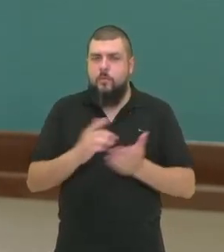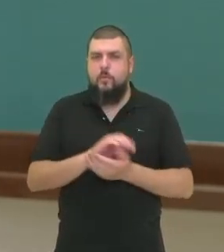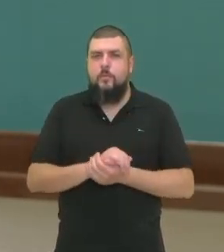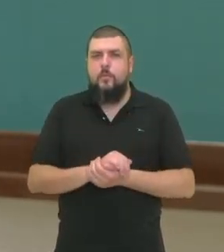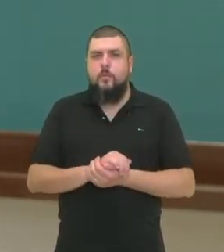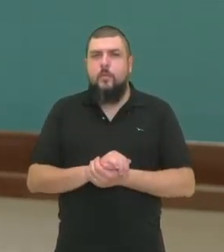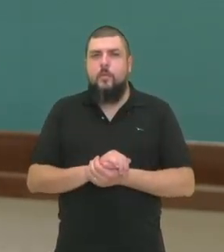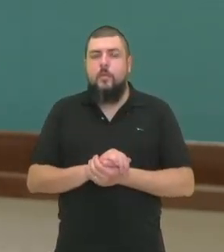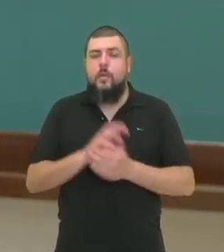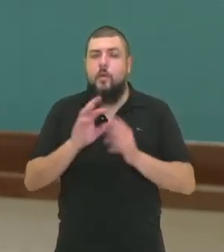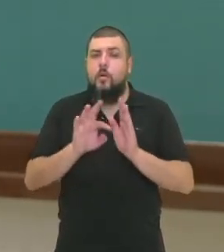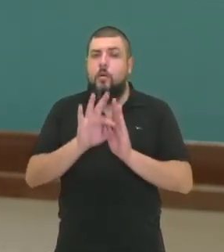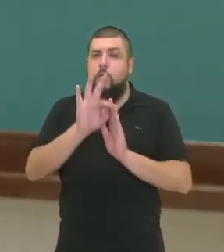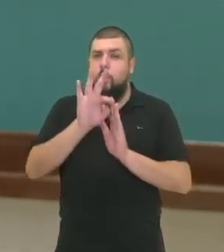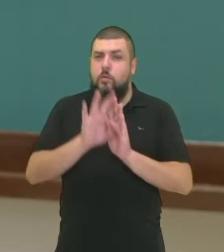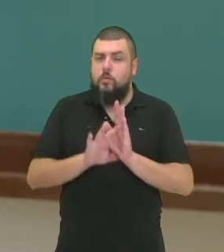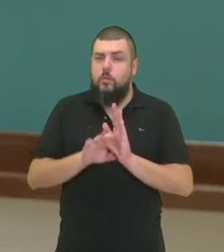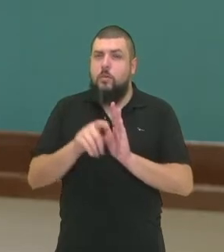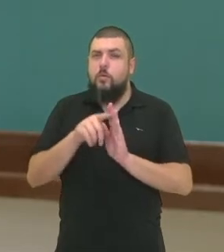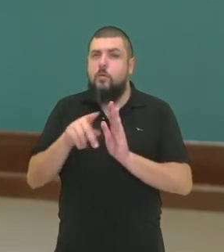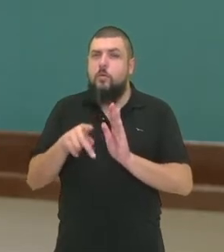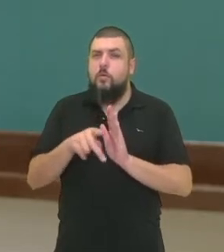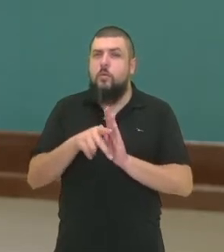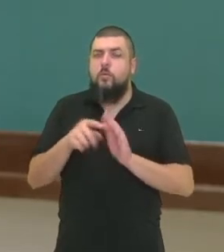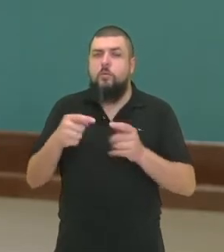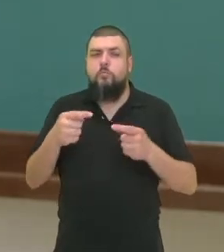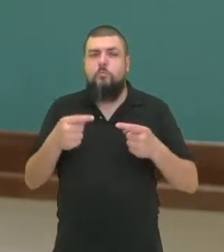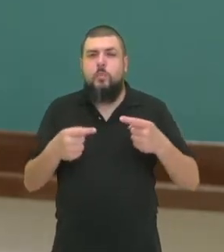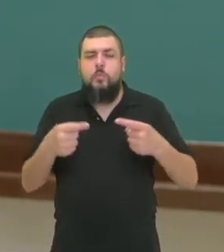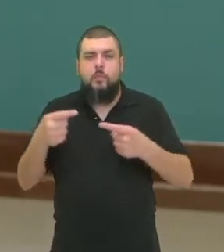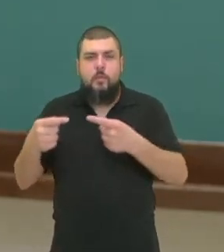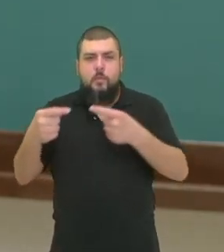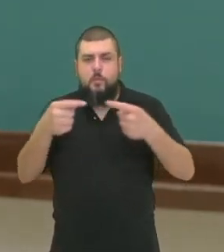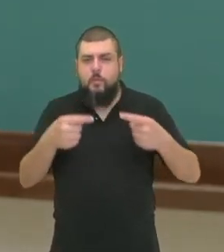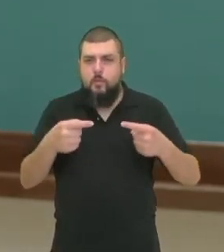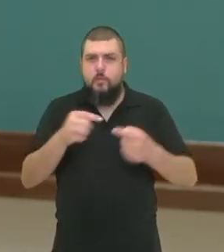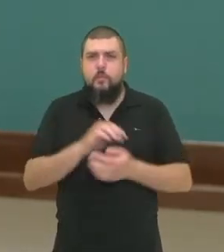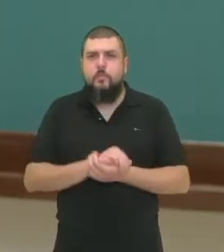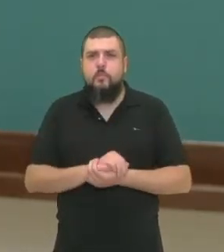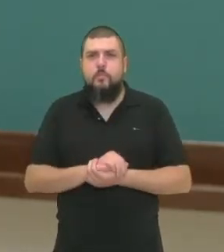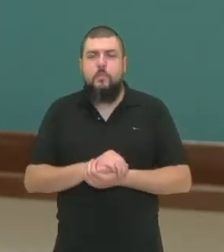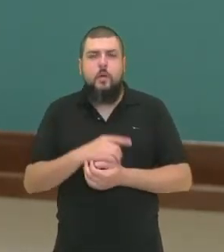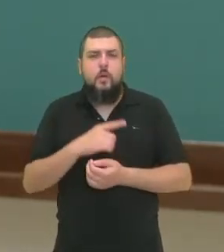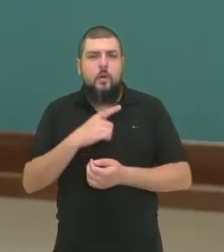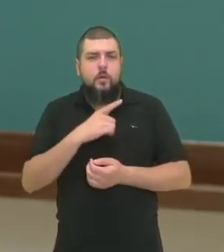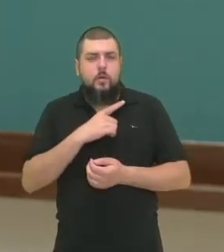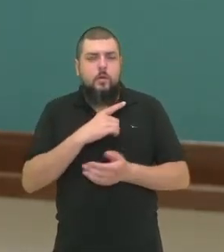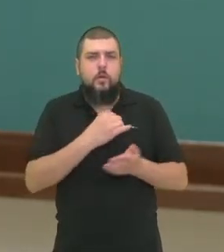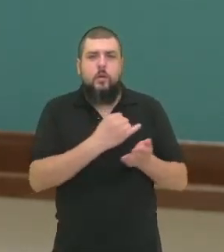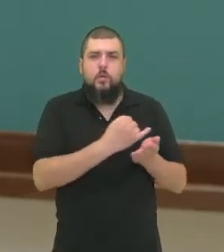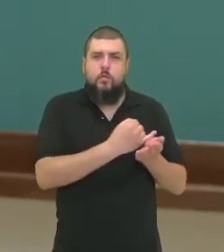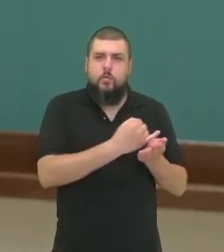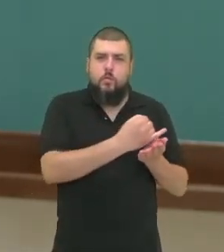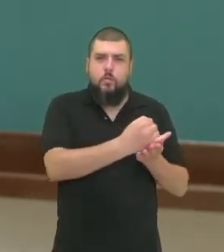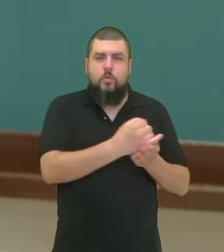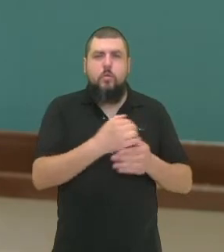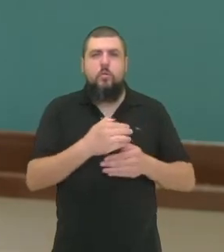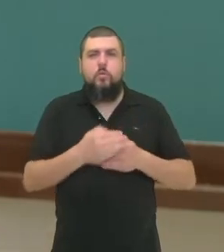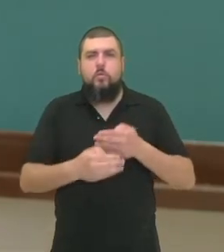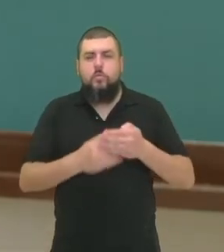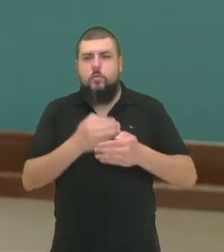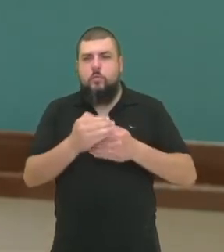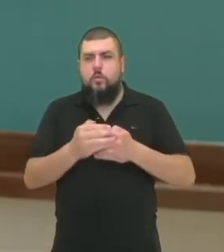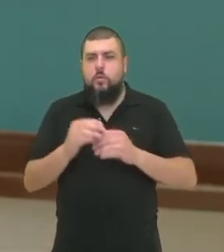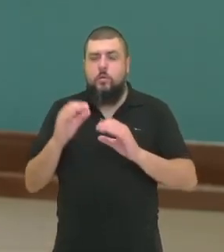dissertativo-argumentativo. O editorial tem introdução, desenvolvimento e conclusão. Uma